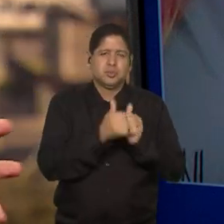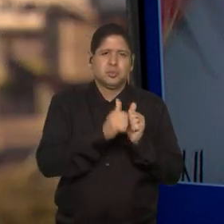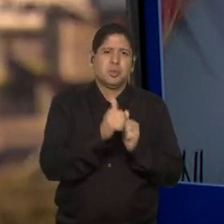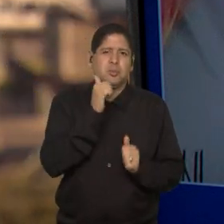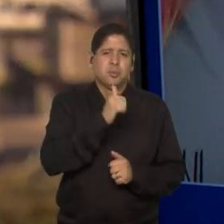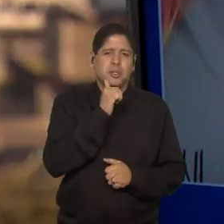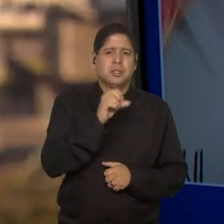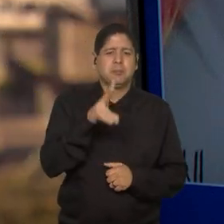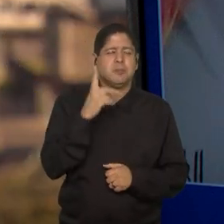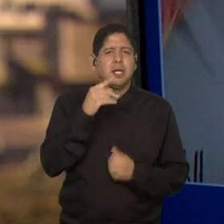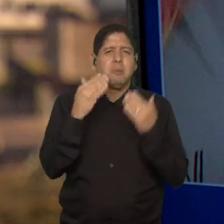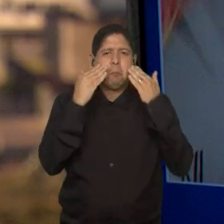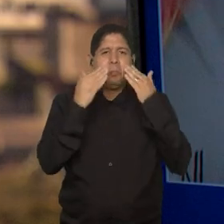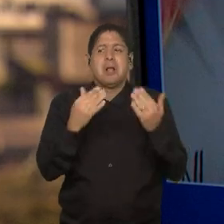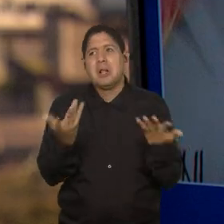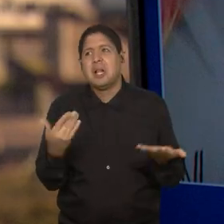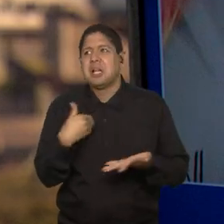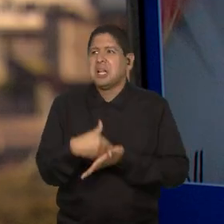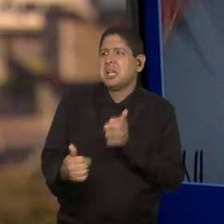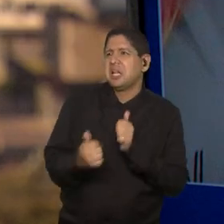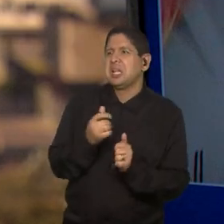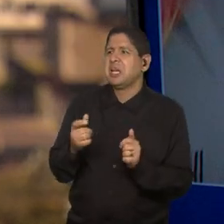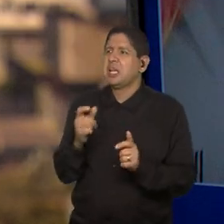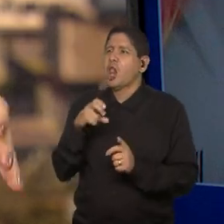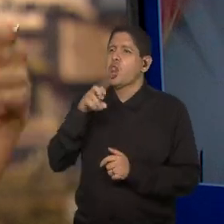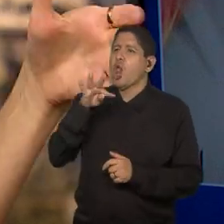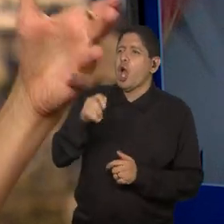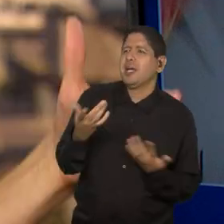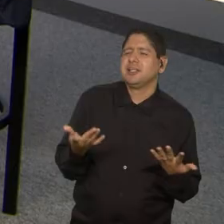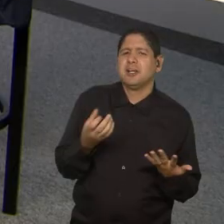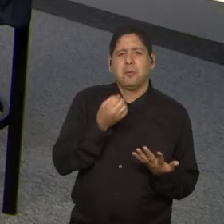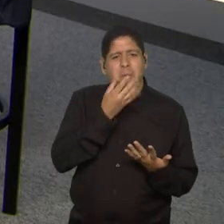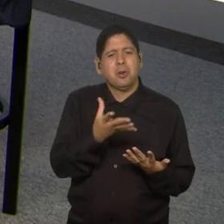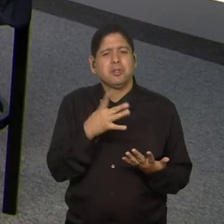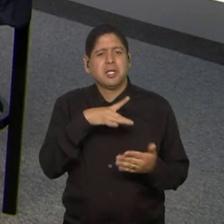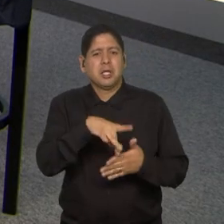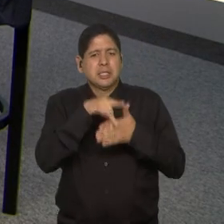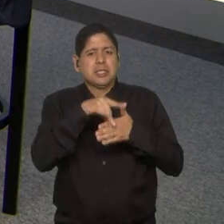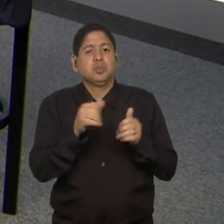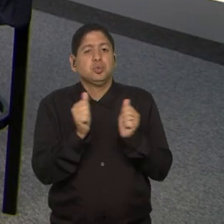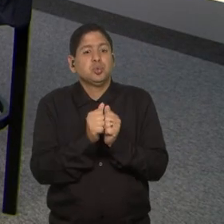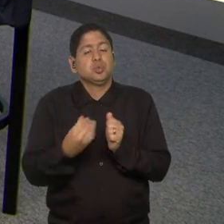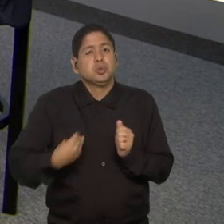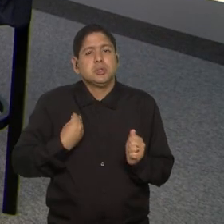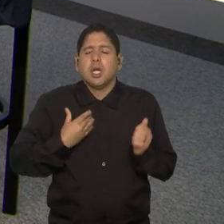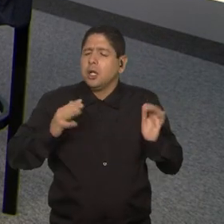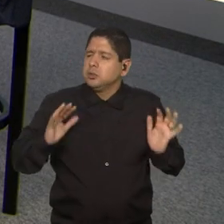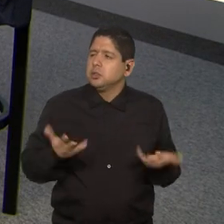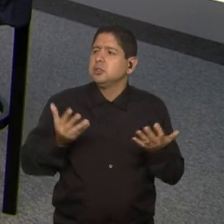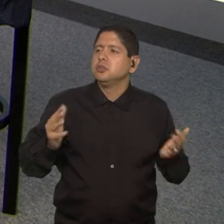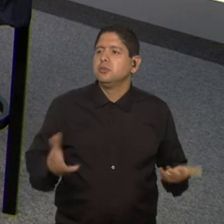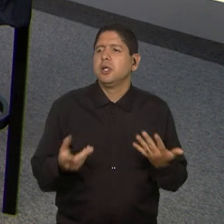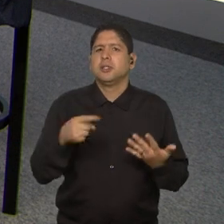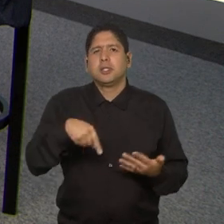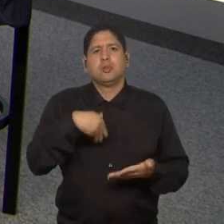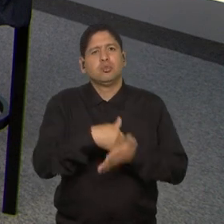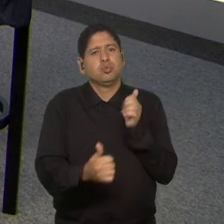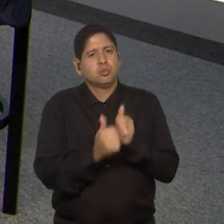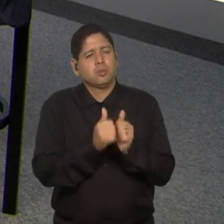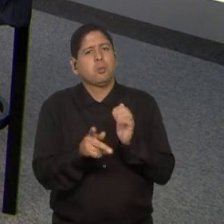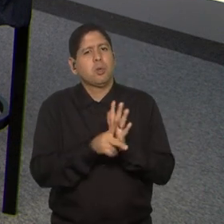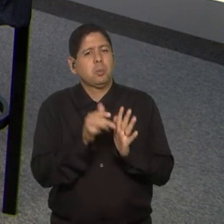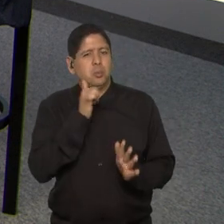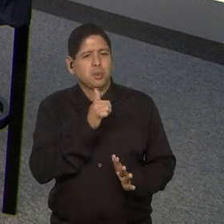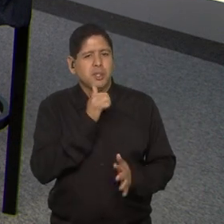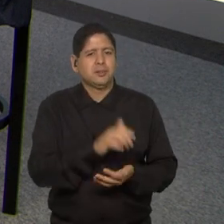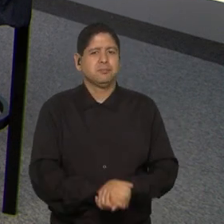apresentar aquela coisa, ah, ficou no meio de nota, né? Que bom, uma autoridade está aqui incentivando o futebol feminino.